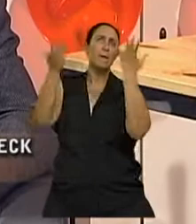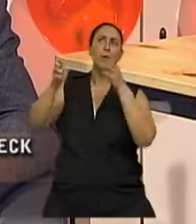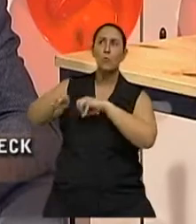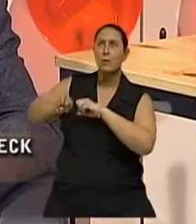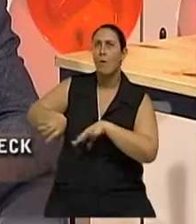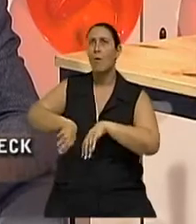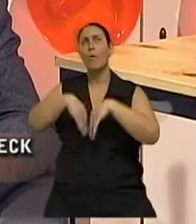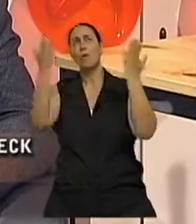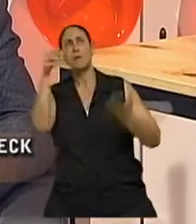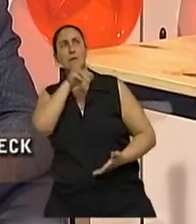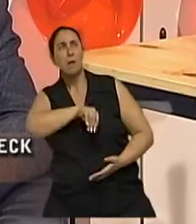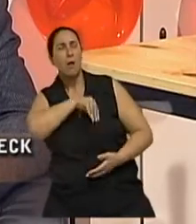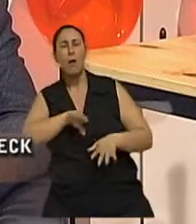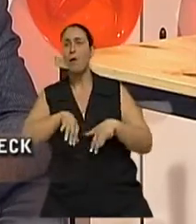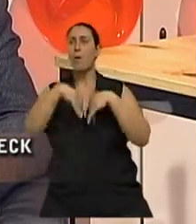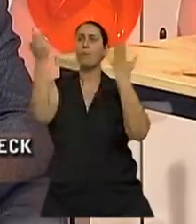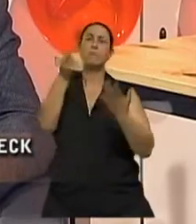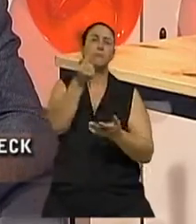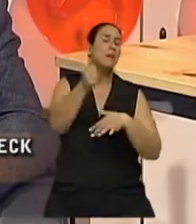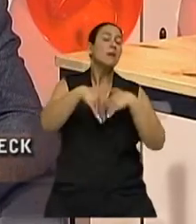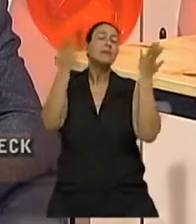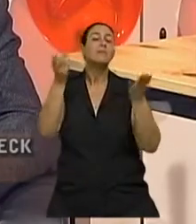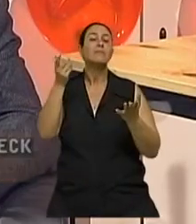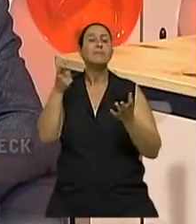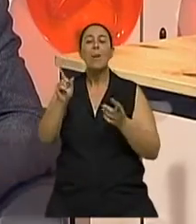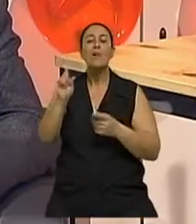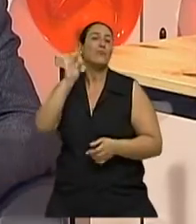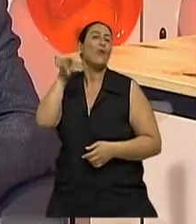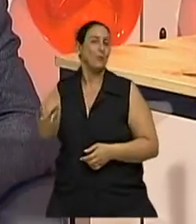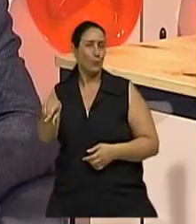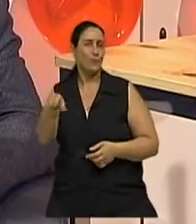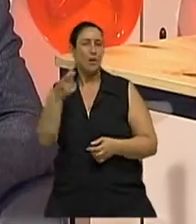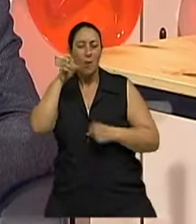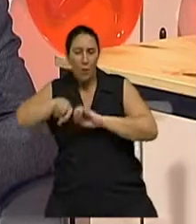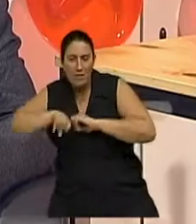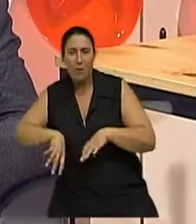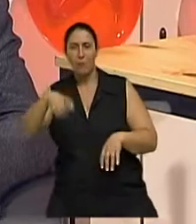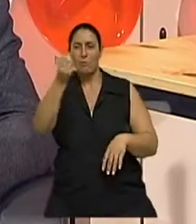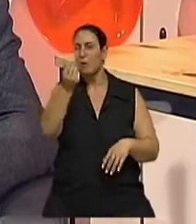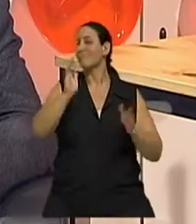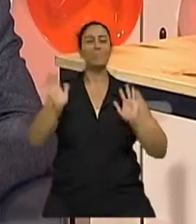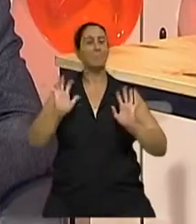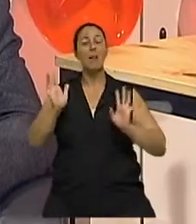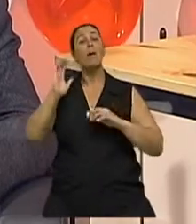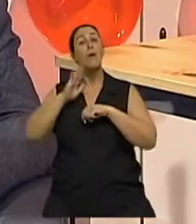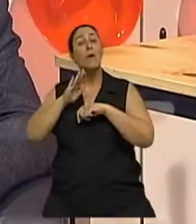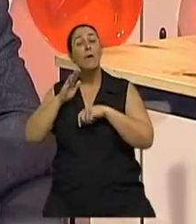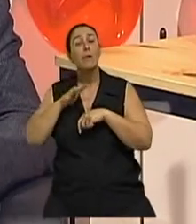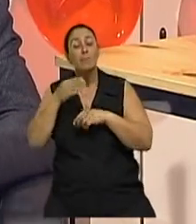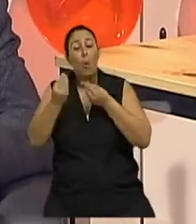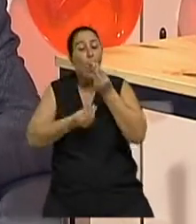ou renda per capita, enfim. Isso, em geral, não funciona. Uma pessoa... São essas variáveis individuais de como a pessoa